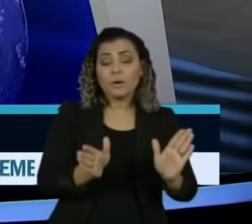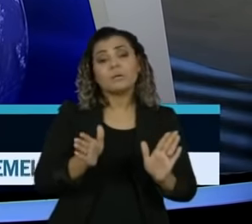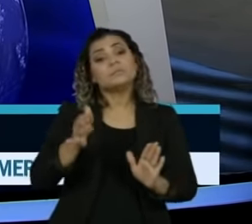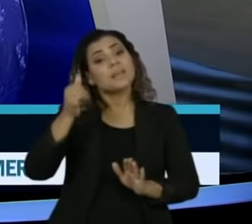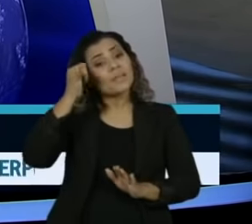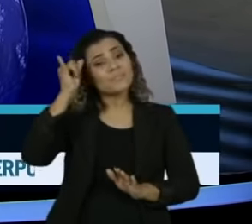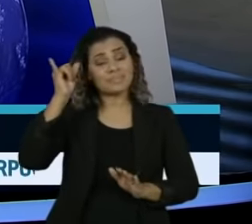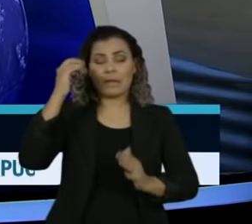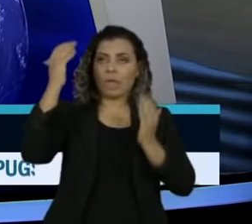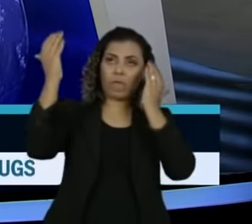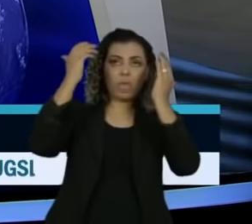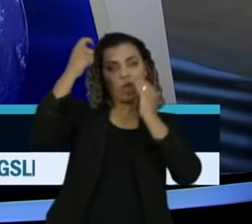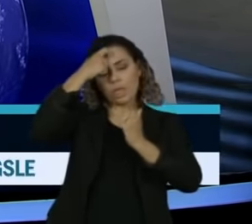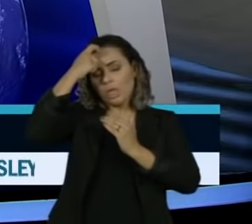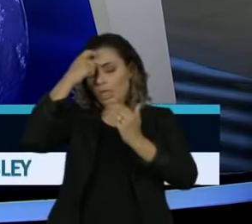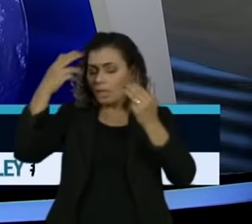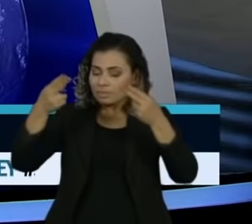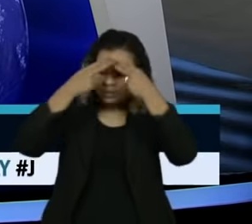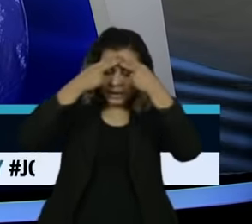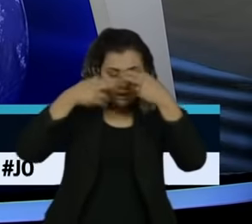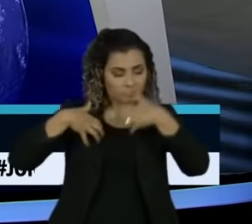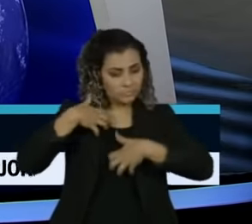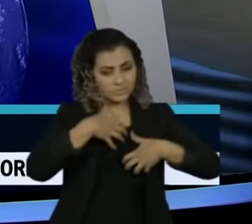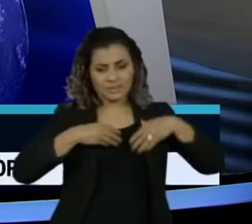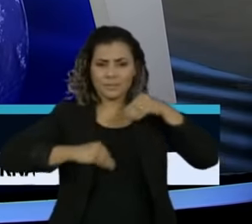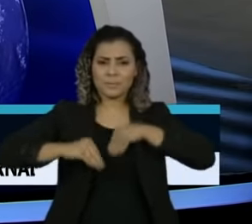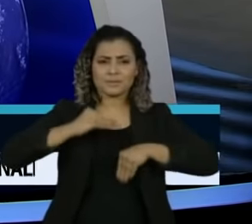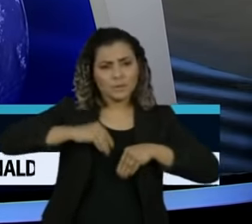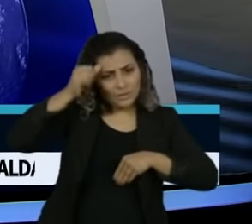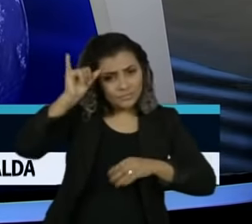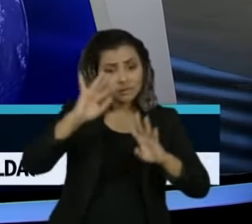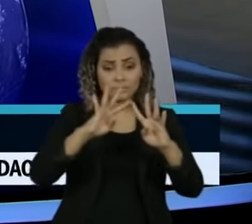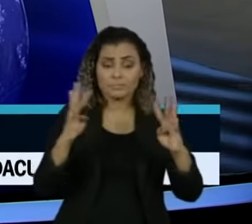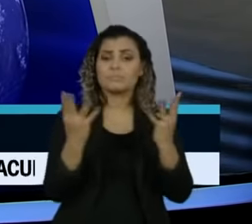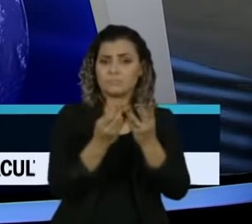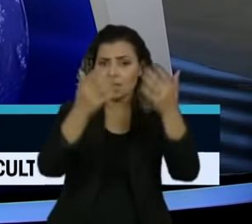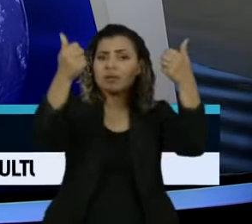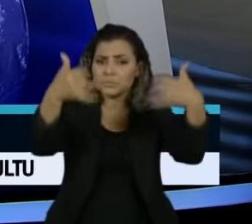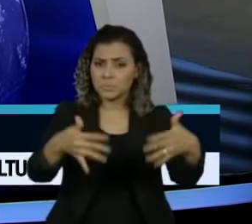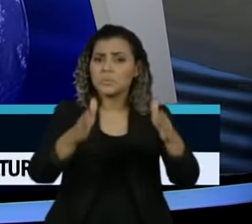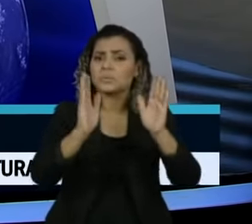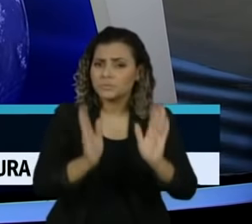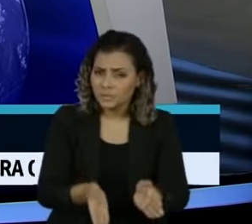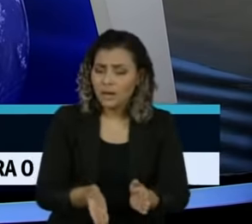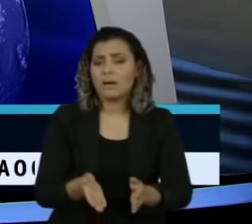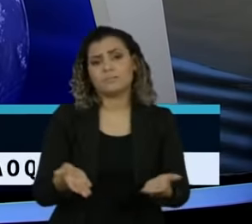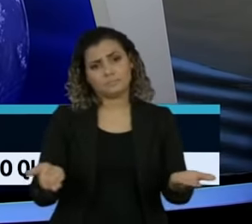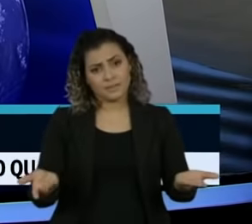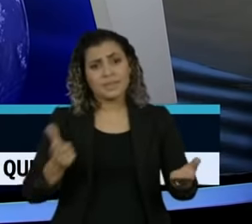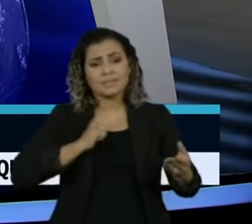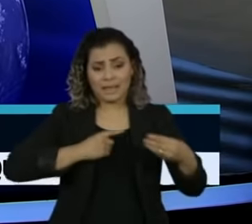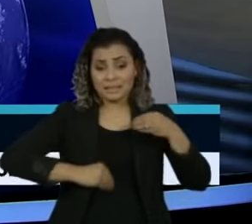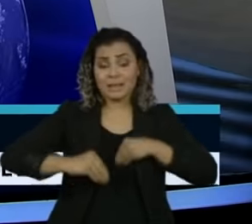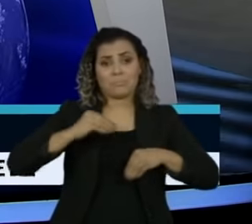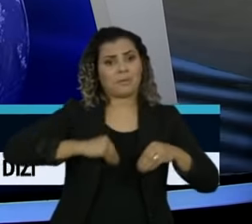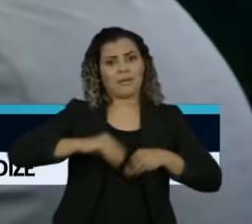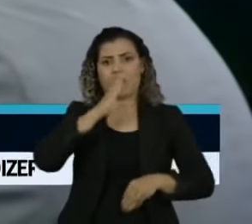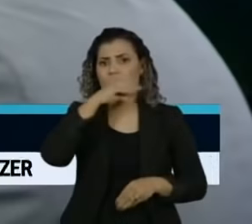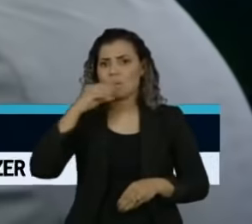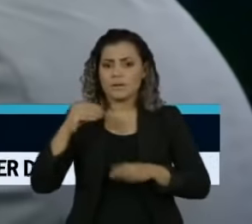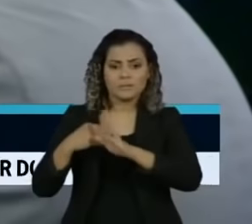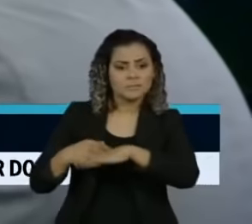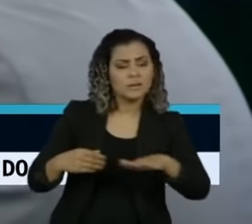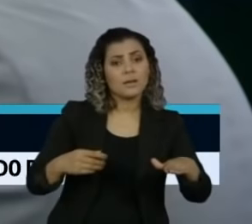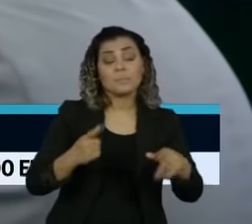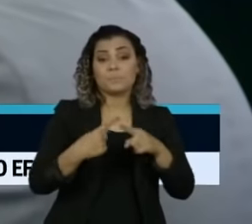efeitos psicológicos nos estudantes, a própria OMS, ela já falou que há uma pandemia, por exemplo, de depressão, porque tiraram